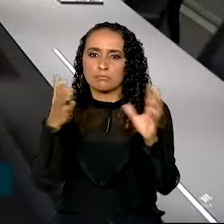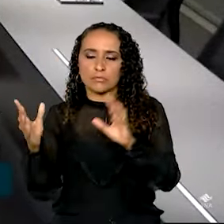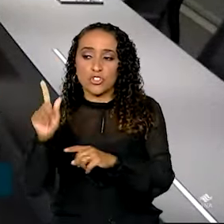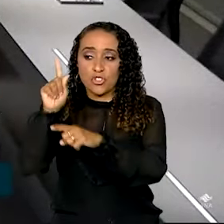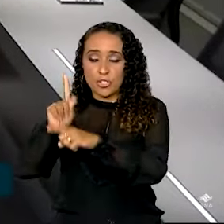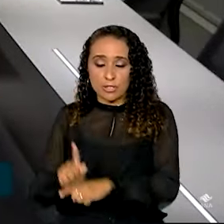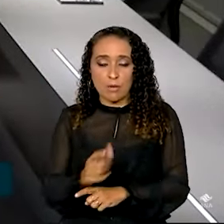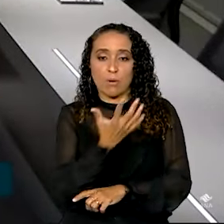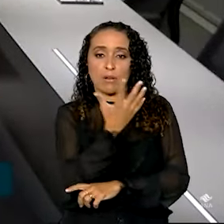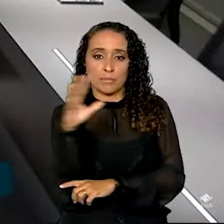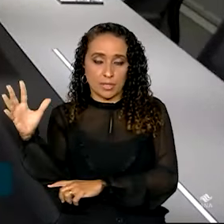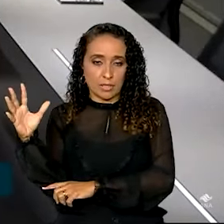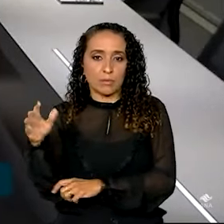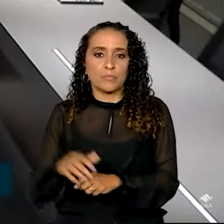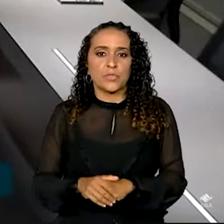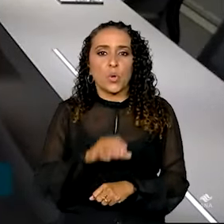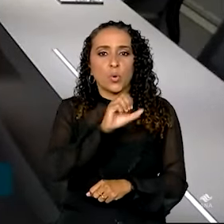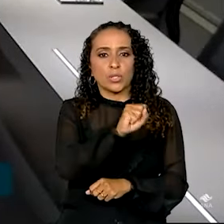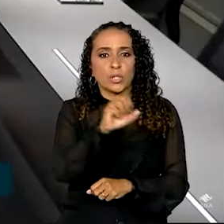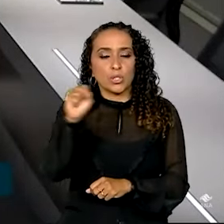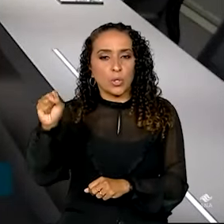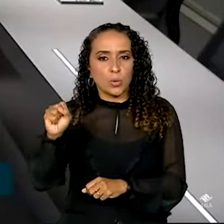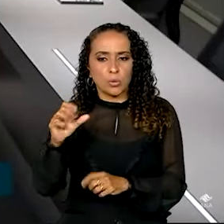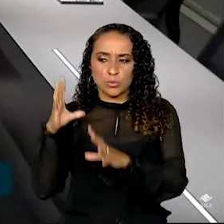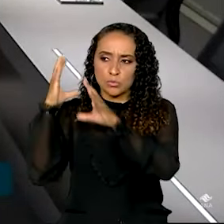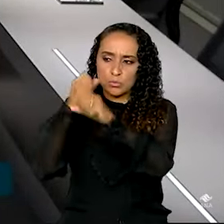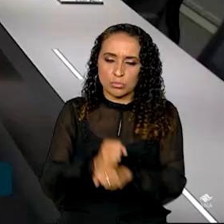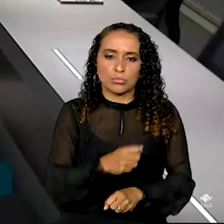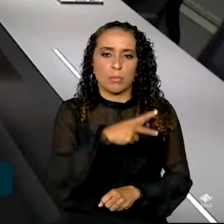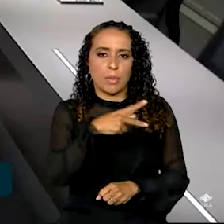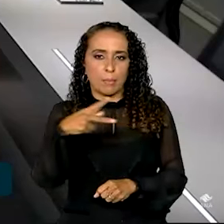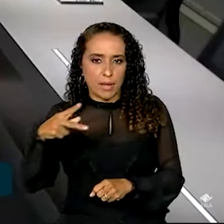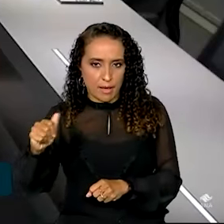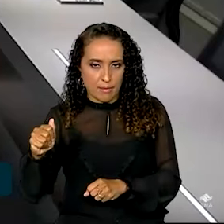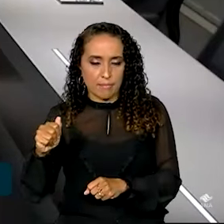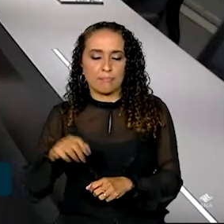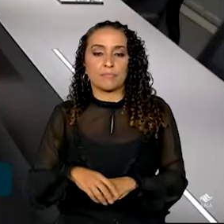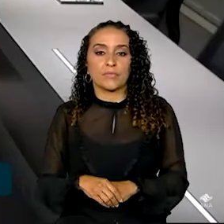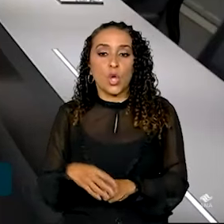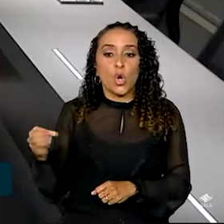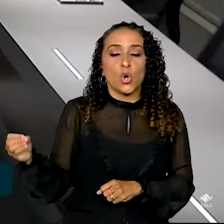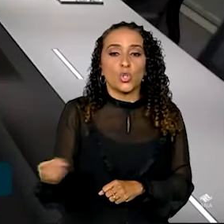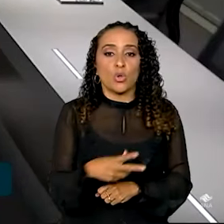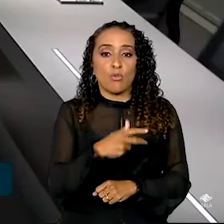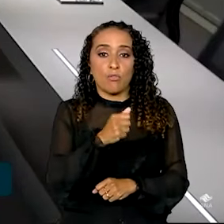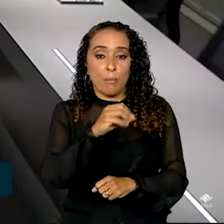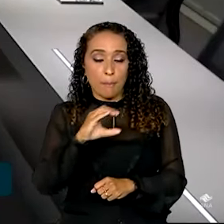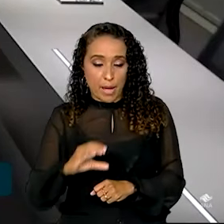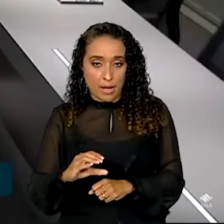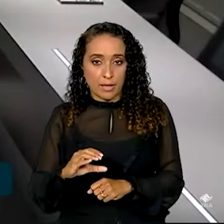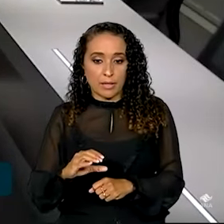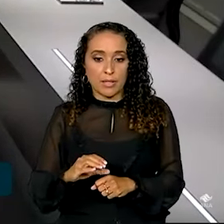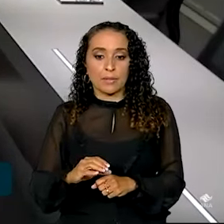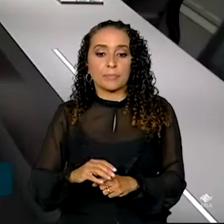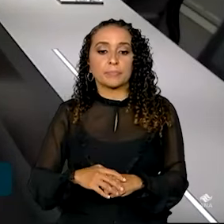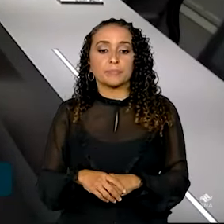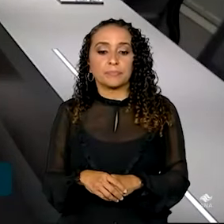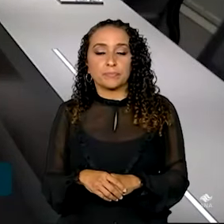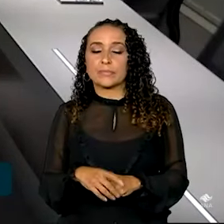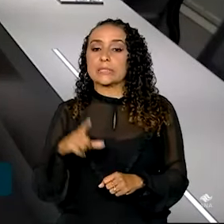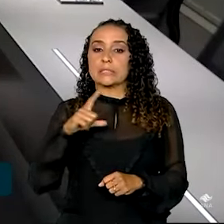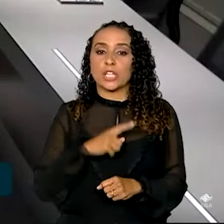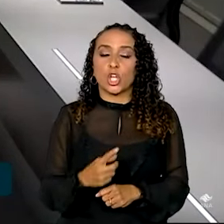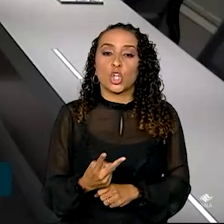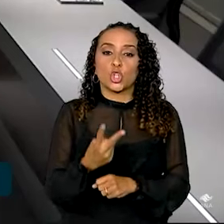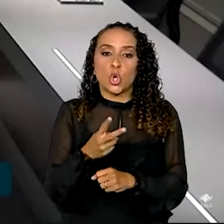ambiental, de 88 de todo o PPA. O novo PAC tem